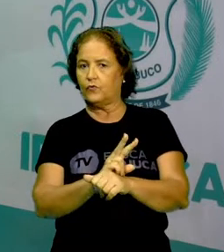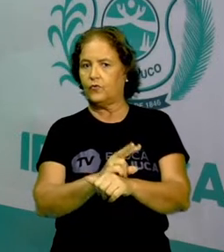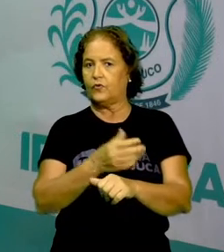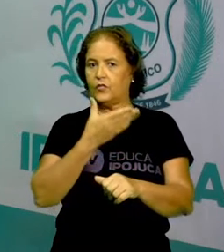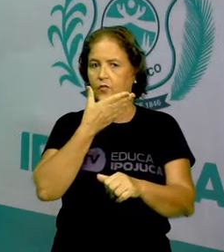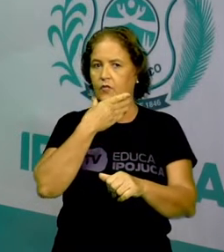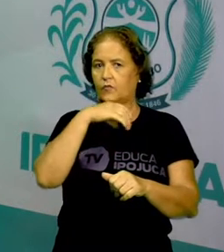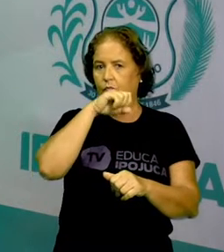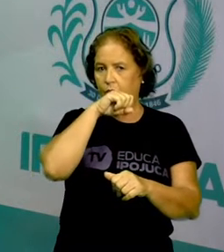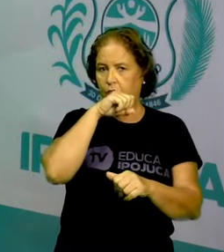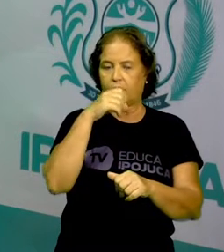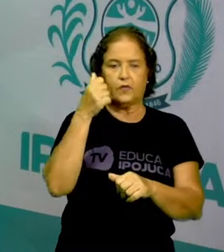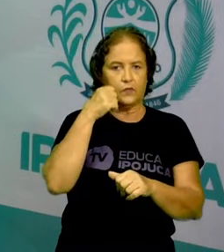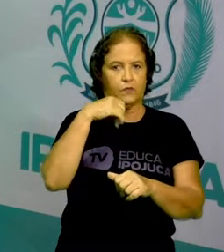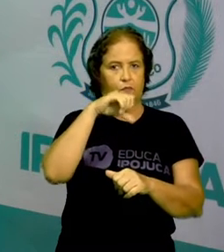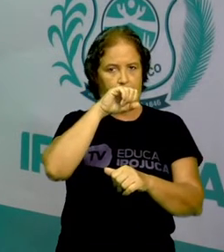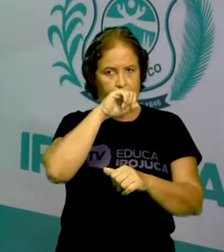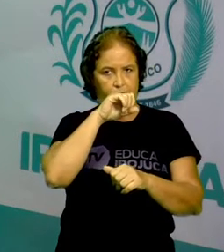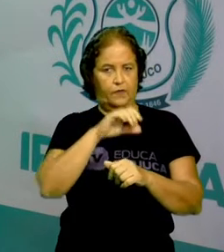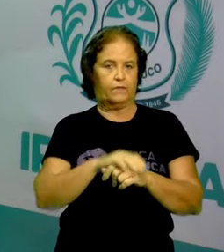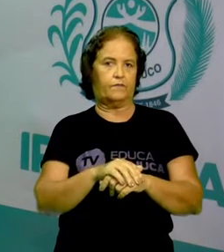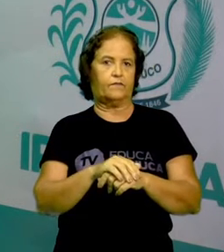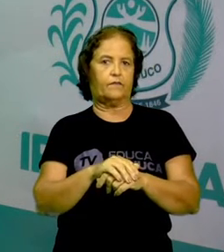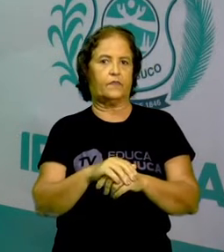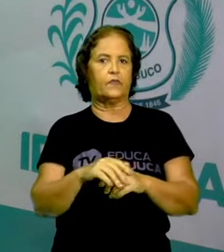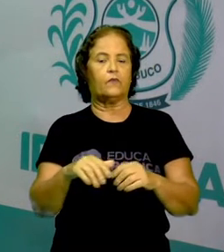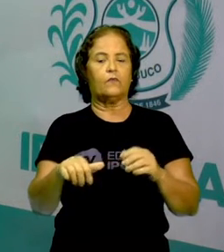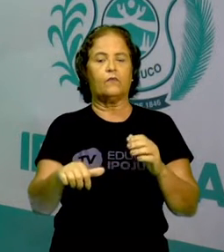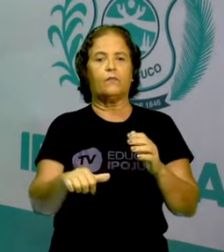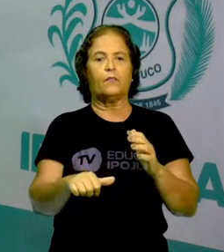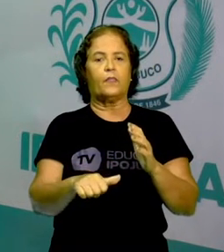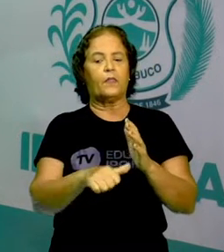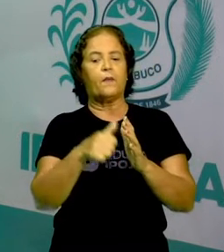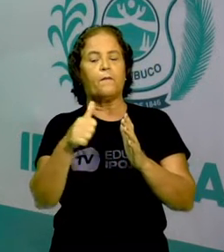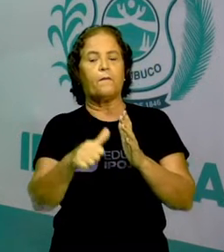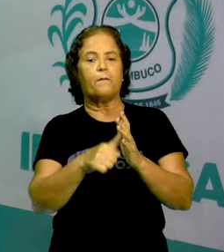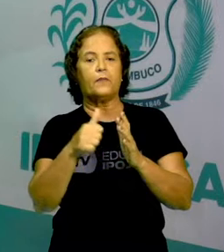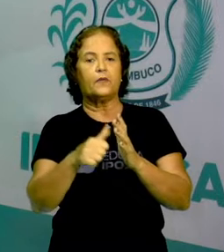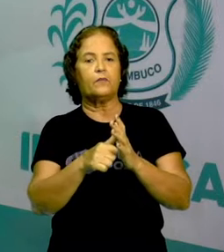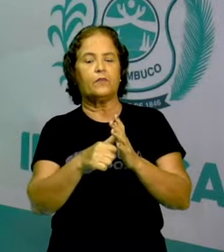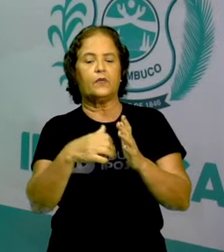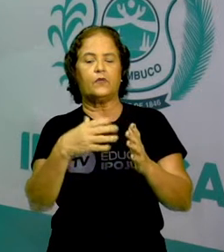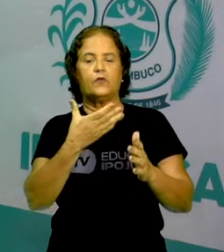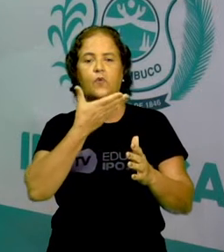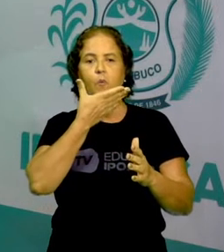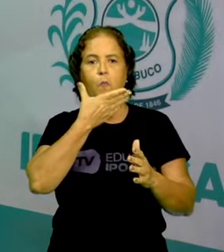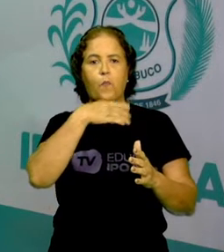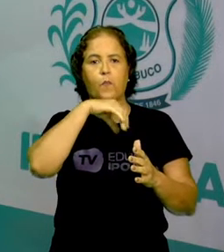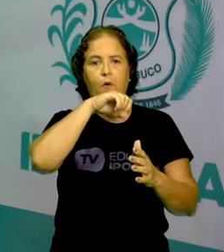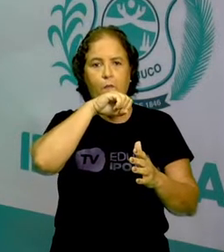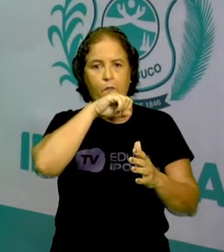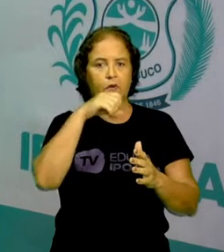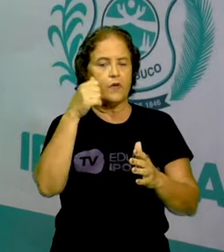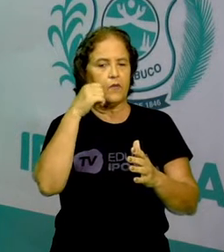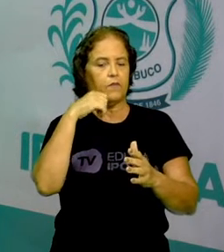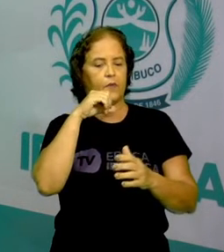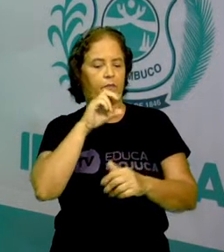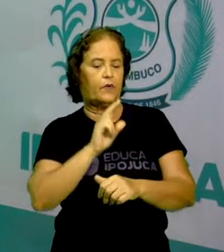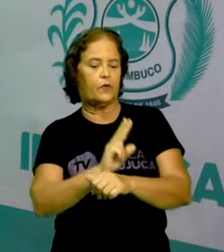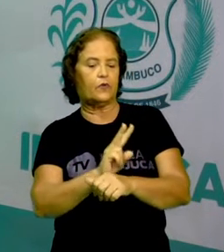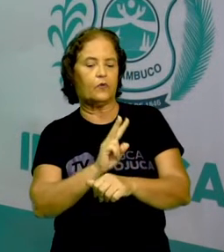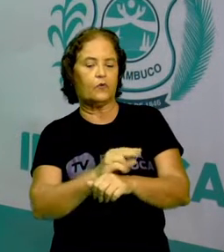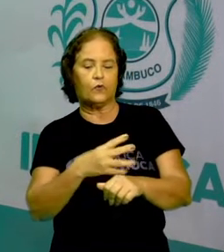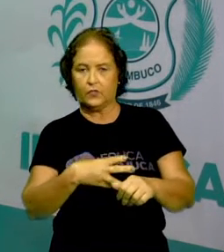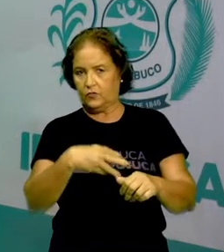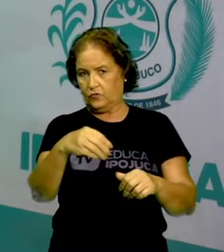papel se inverte. Então cada um deve habitar em sua família com muito amor,